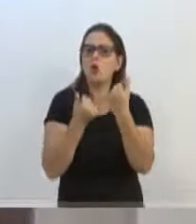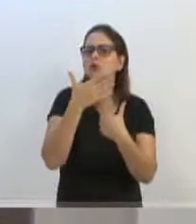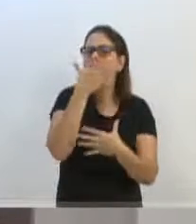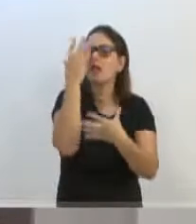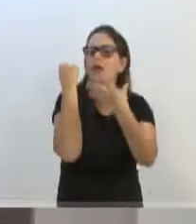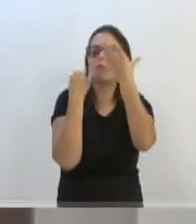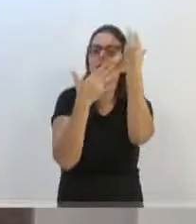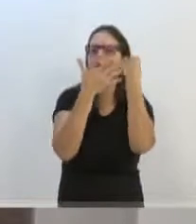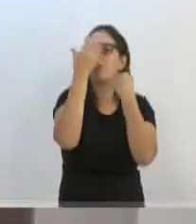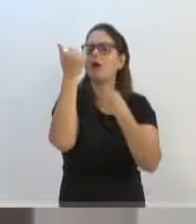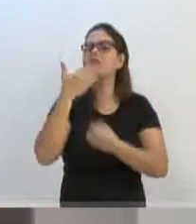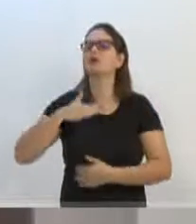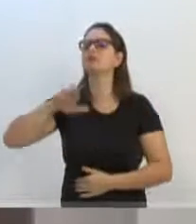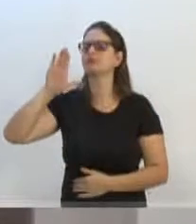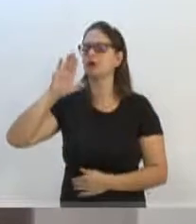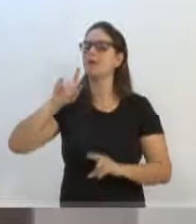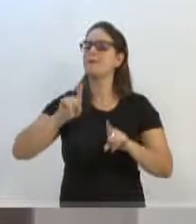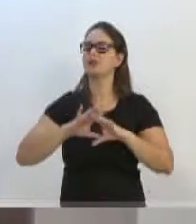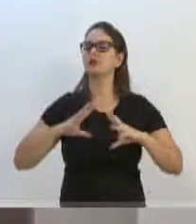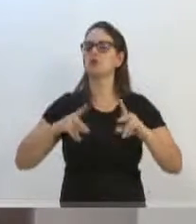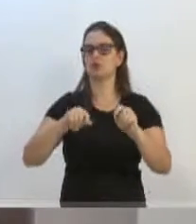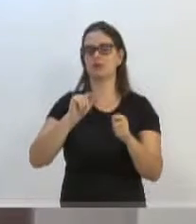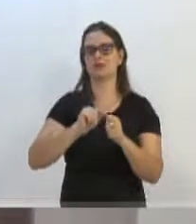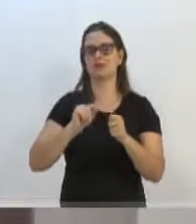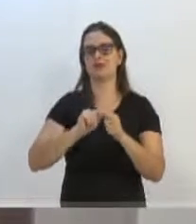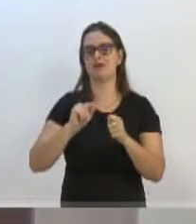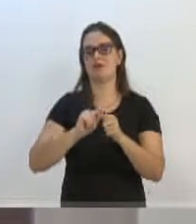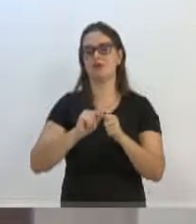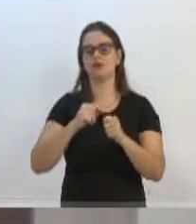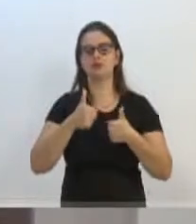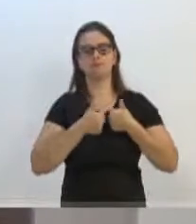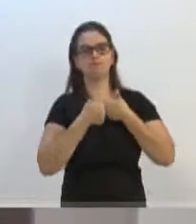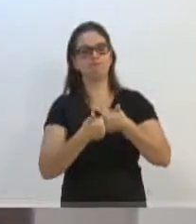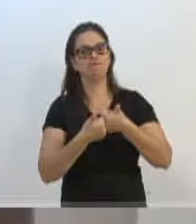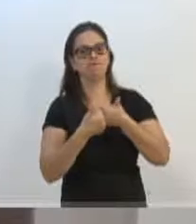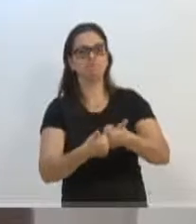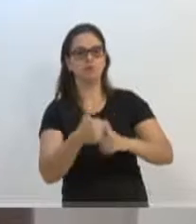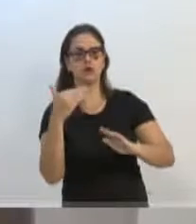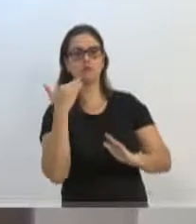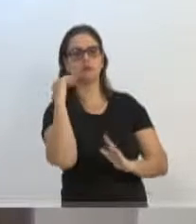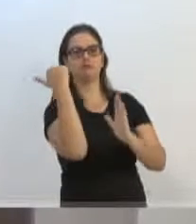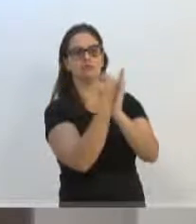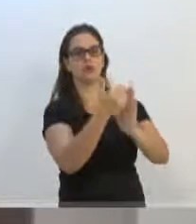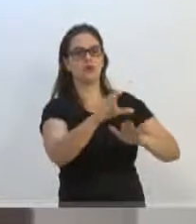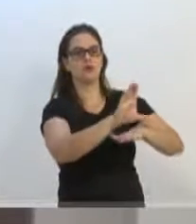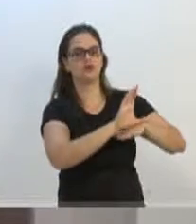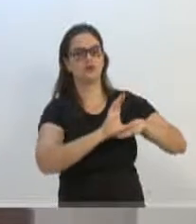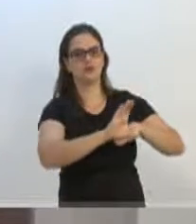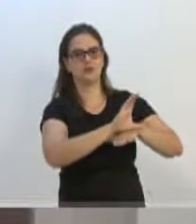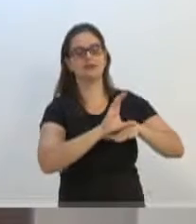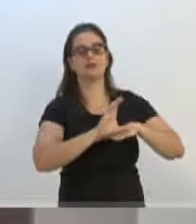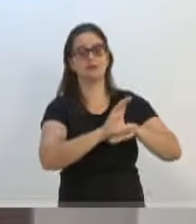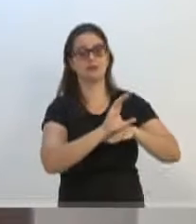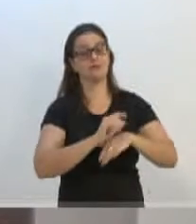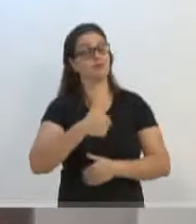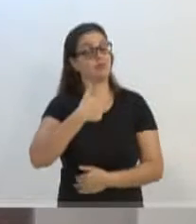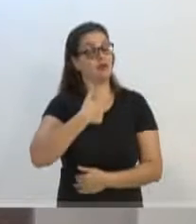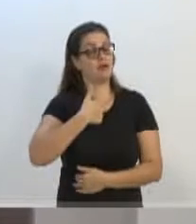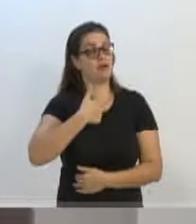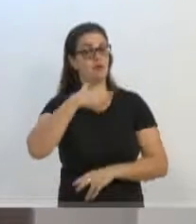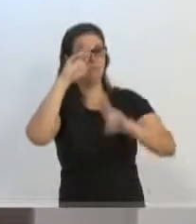imagens e lembrar, mas fizeram um juramento de seguir e de defender a Constituição brasileira. E eu, e eu,